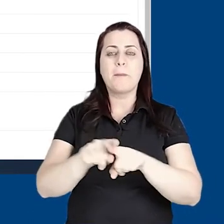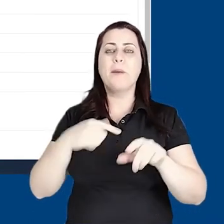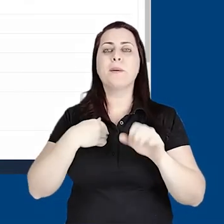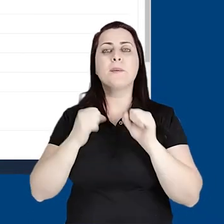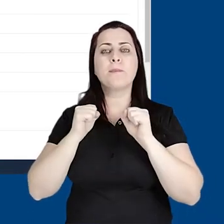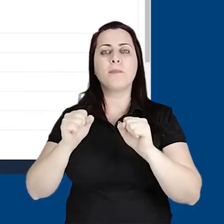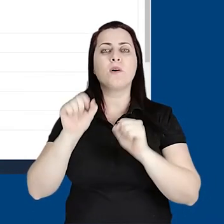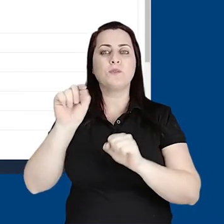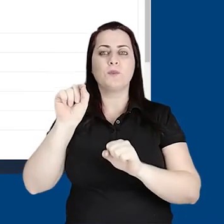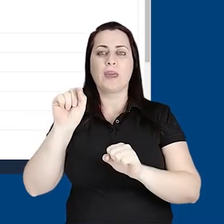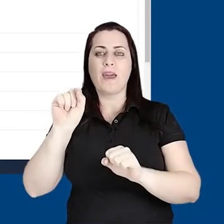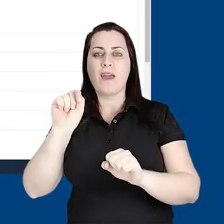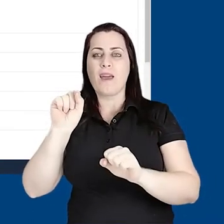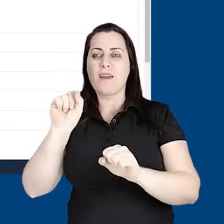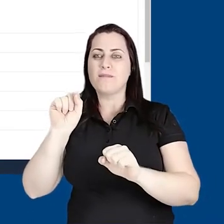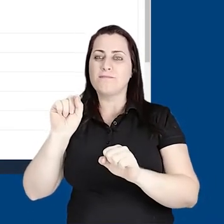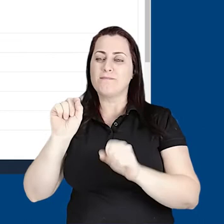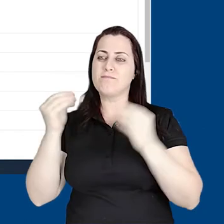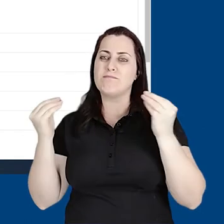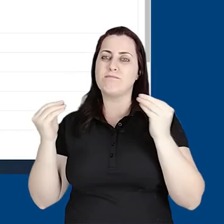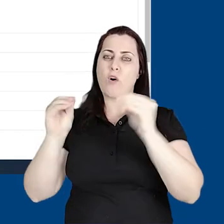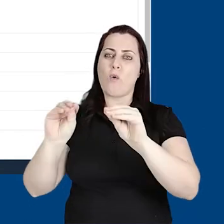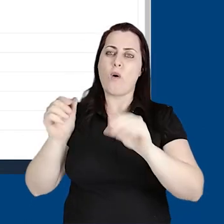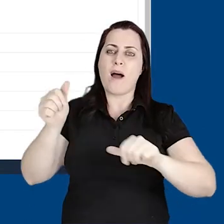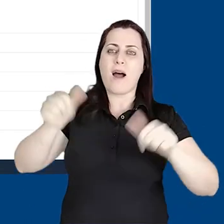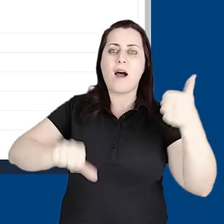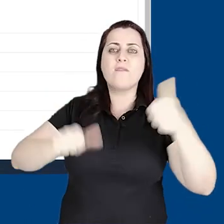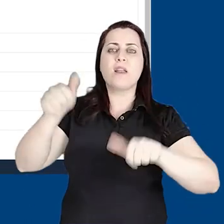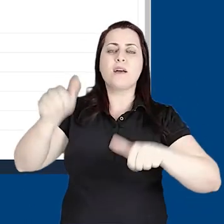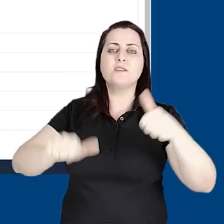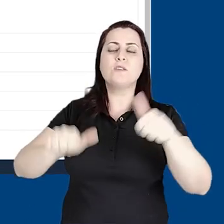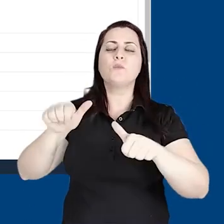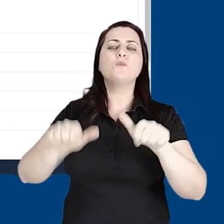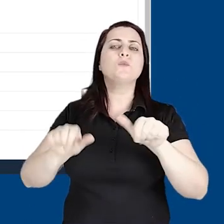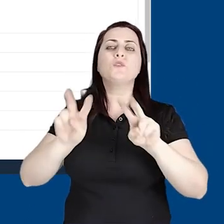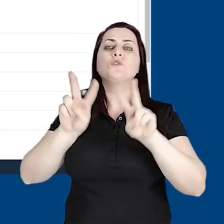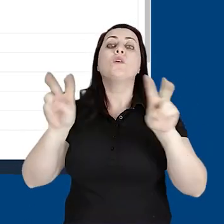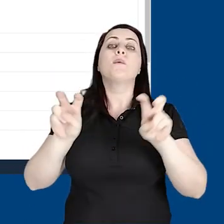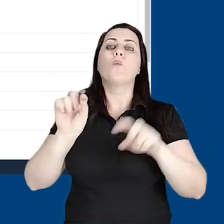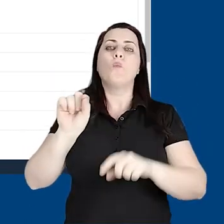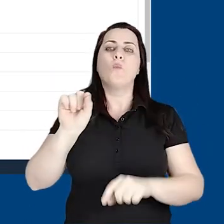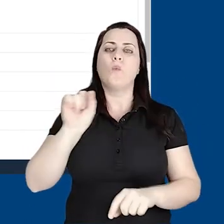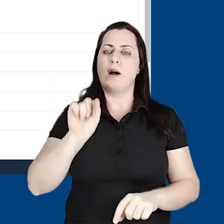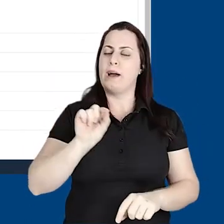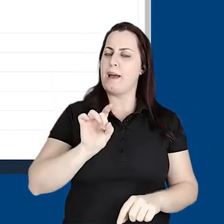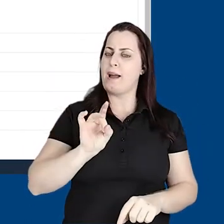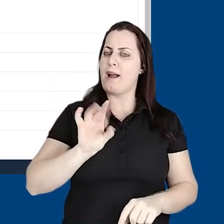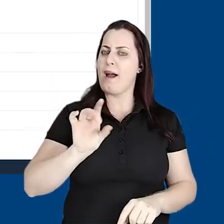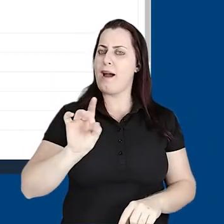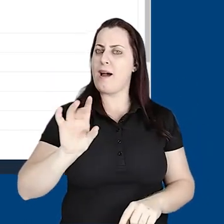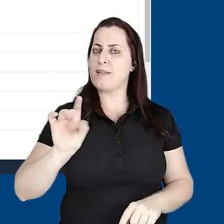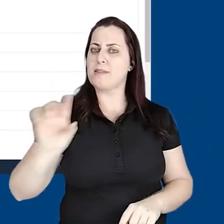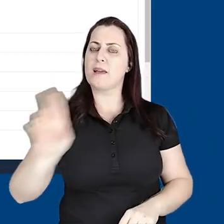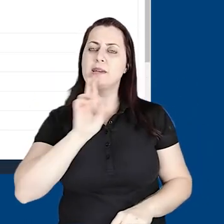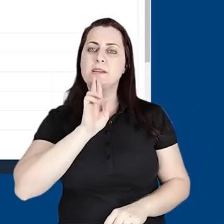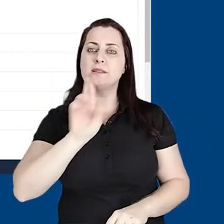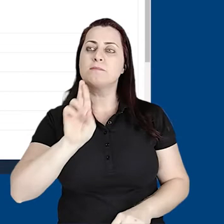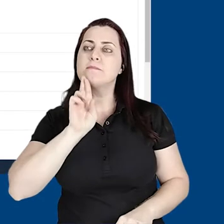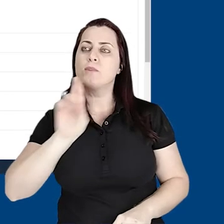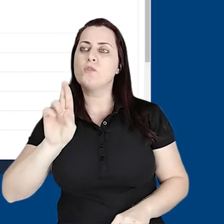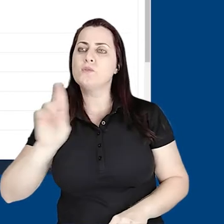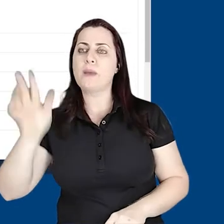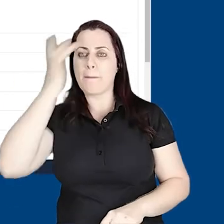Também posso aplicar avaliações sobre cada uma das